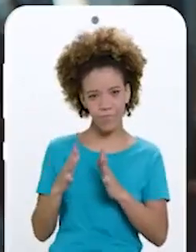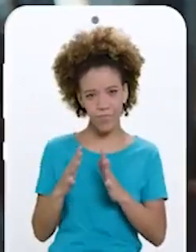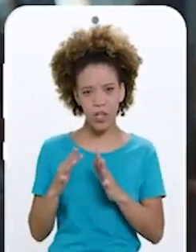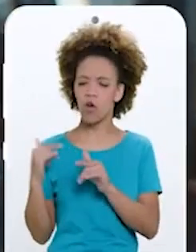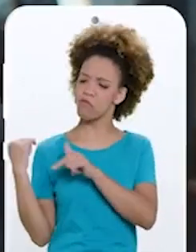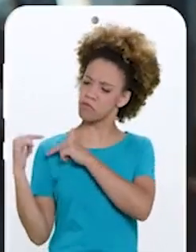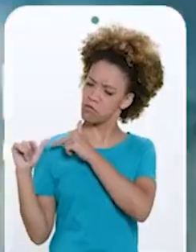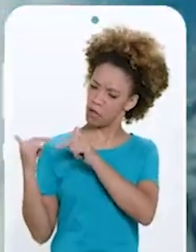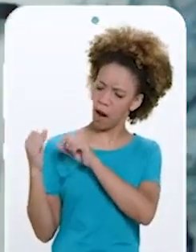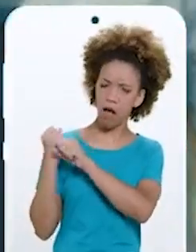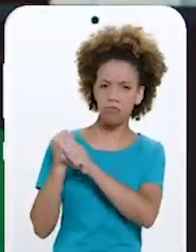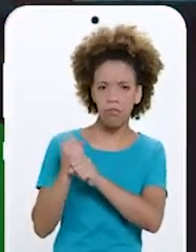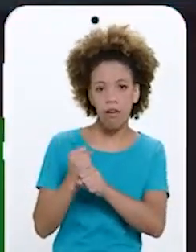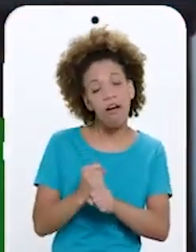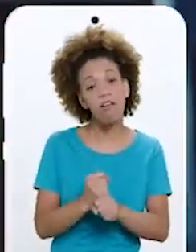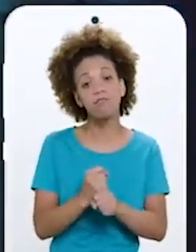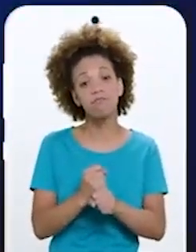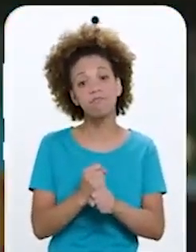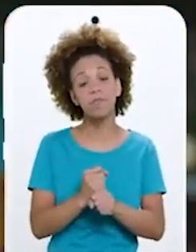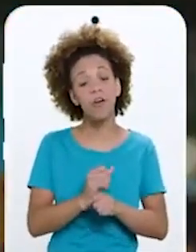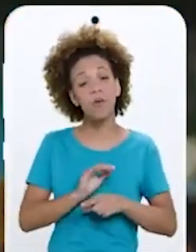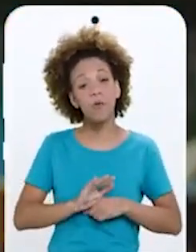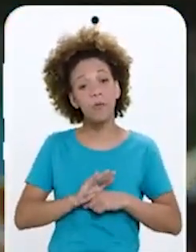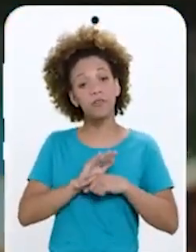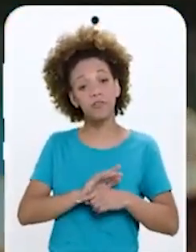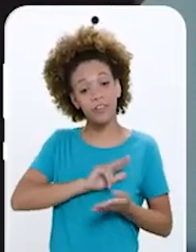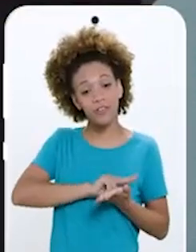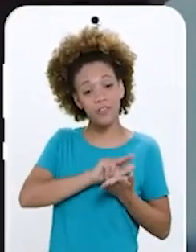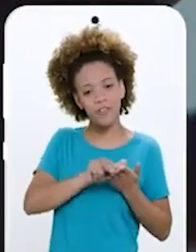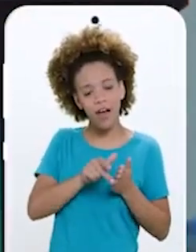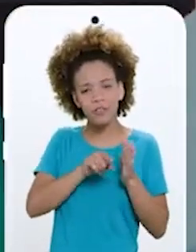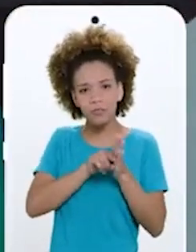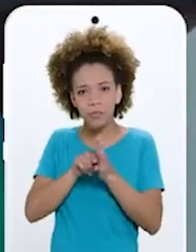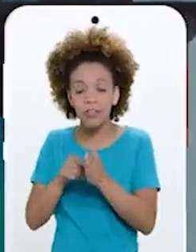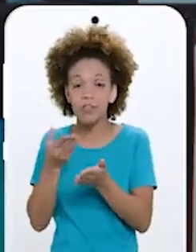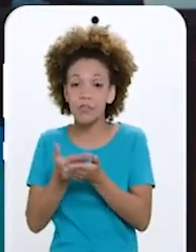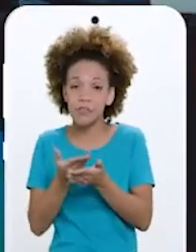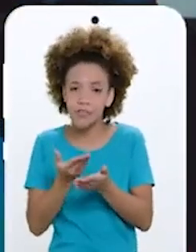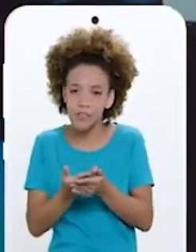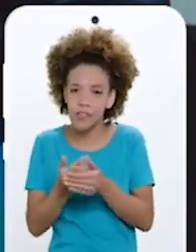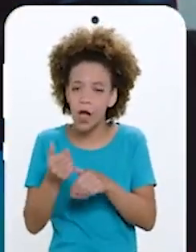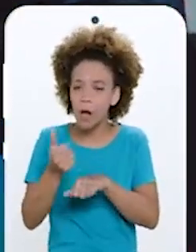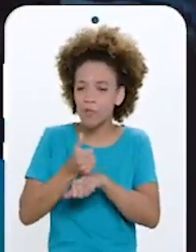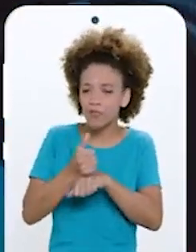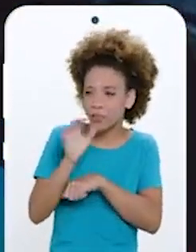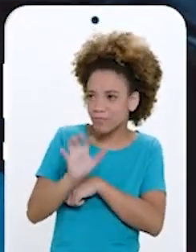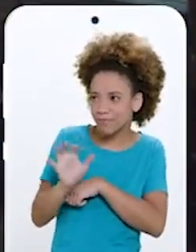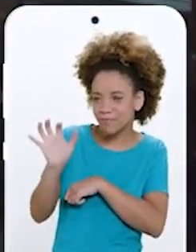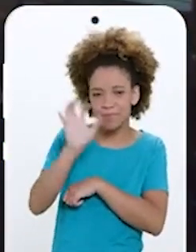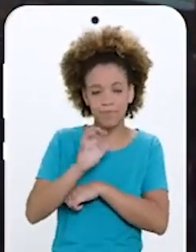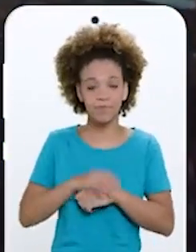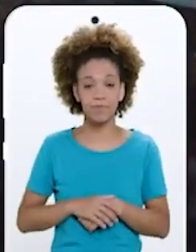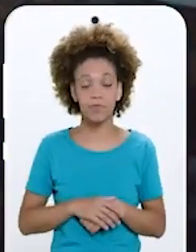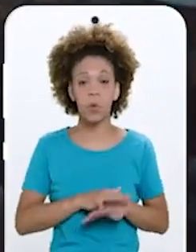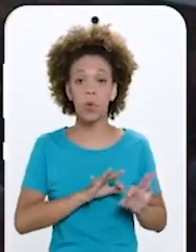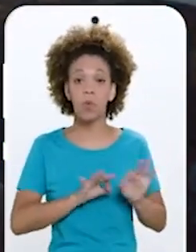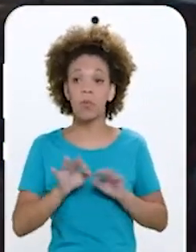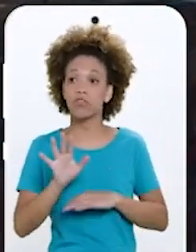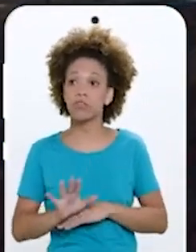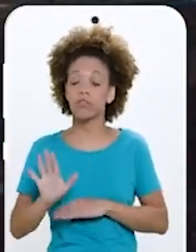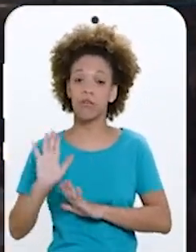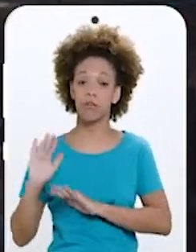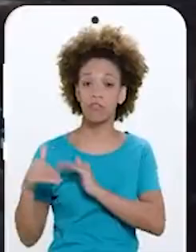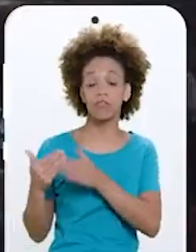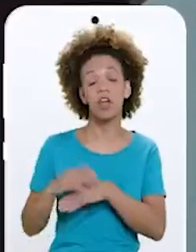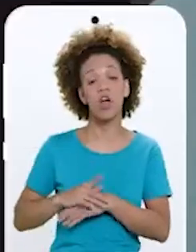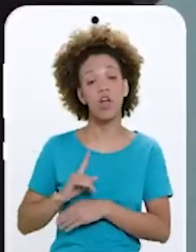Tenho trabalhado esse projeto há anos Com a ajuda de centenas de estudiosos de várias áreas de correntes Com o Projeto